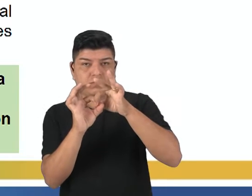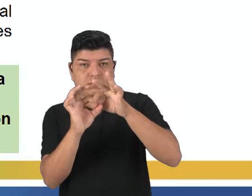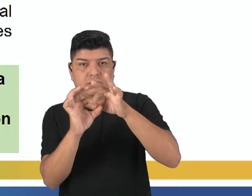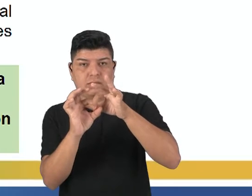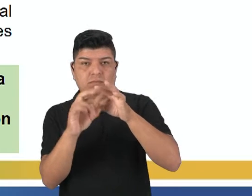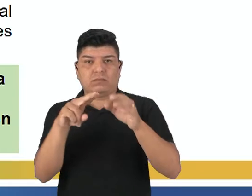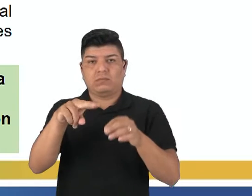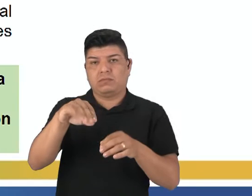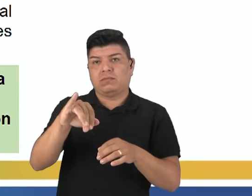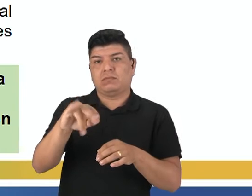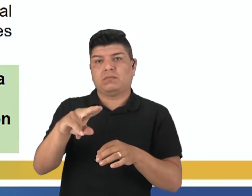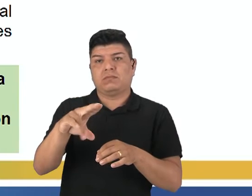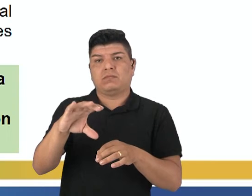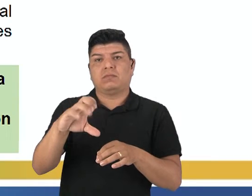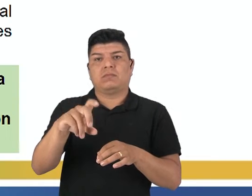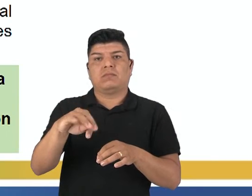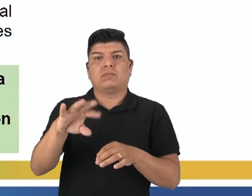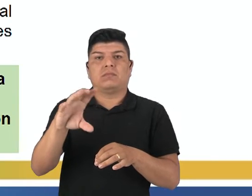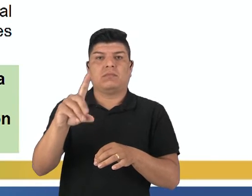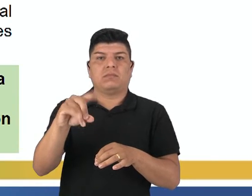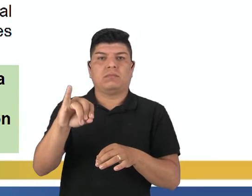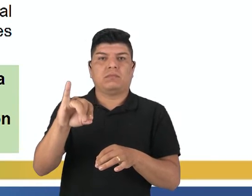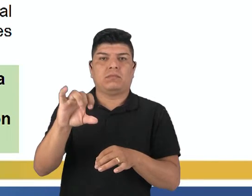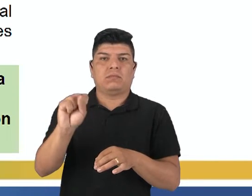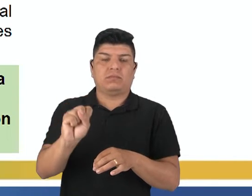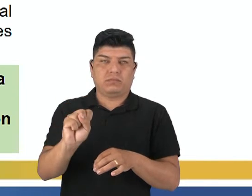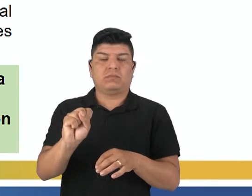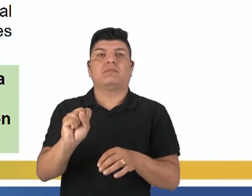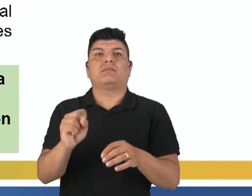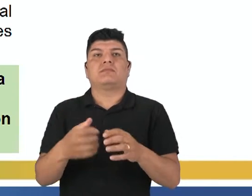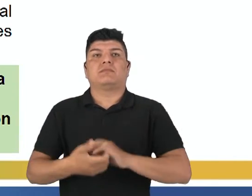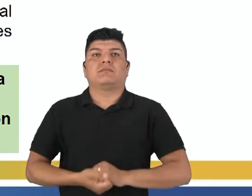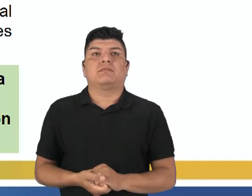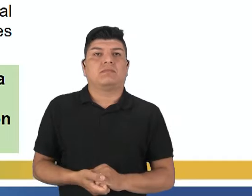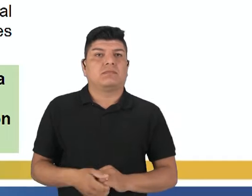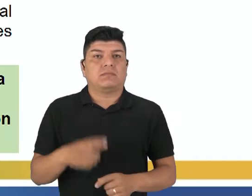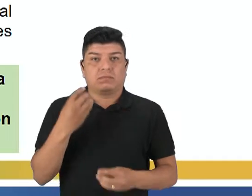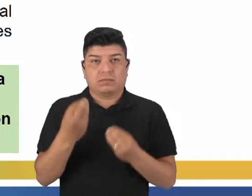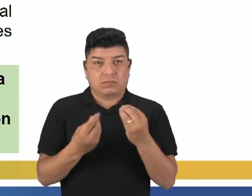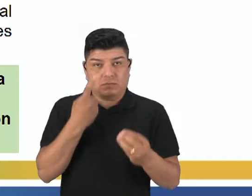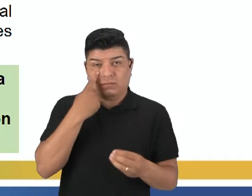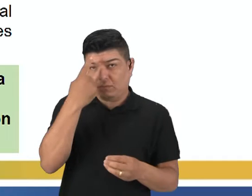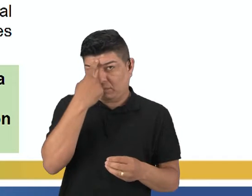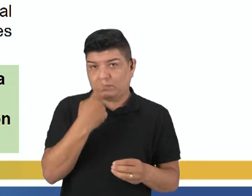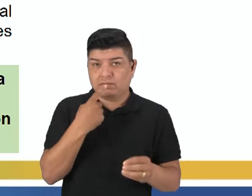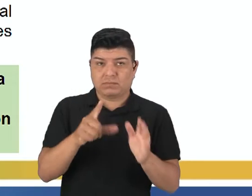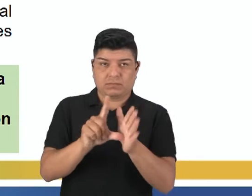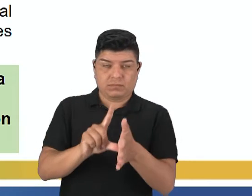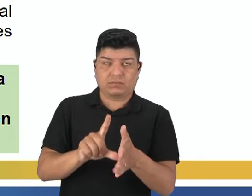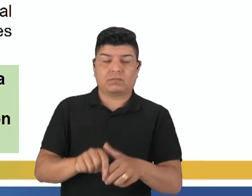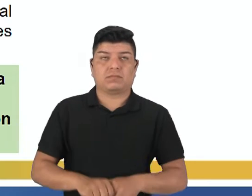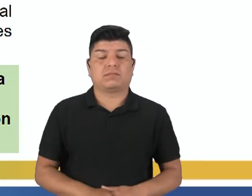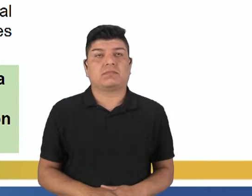fosfato, o açúcar e se juntam lá os dois nucleotídeos. Como a gente viu na imagem passada.